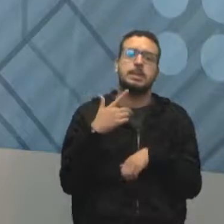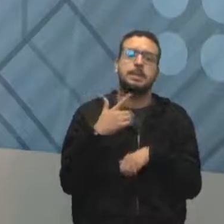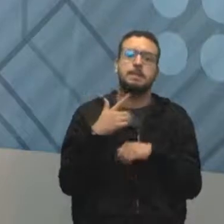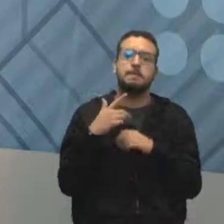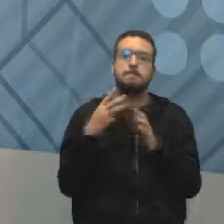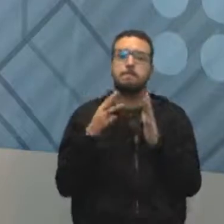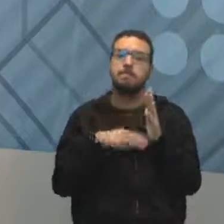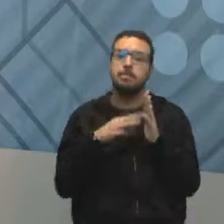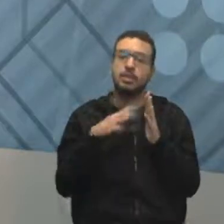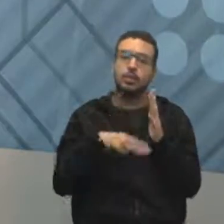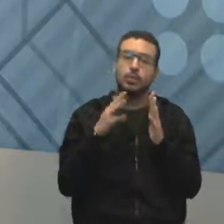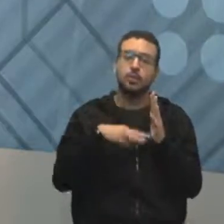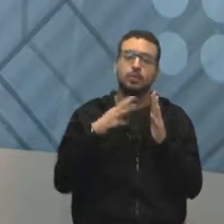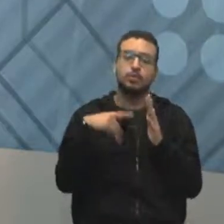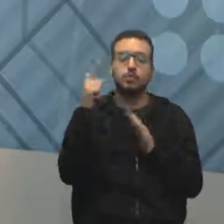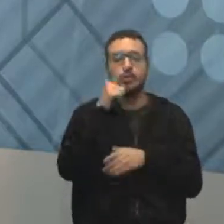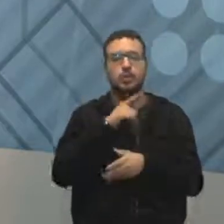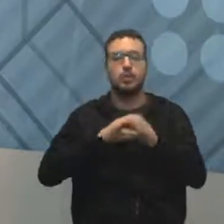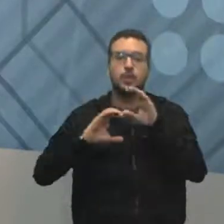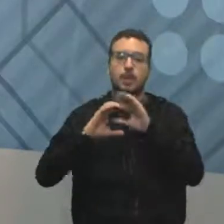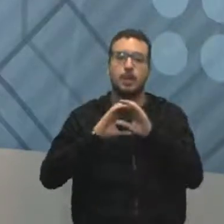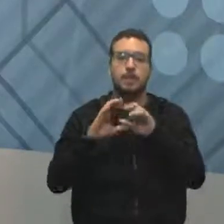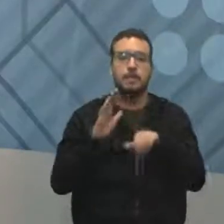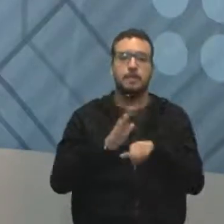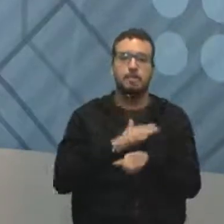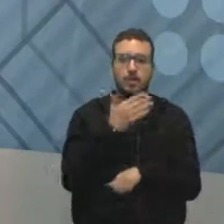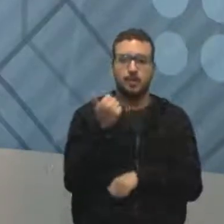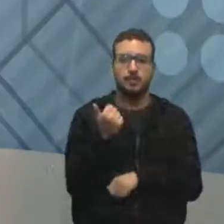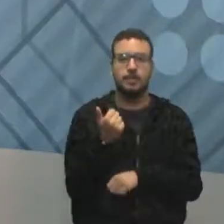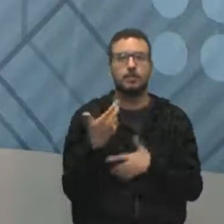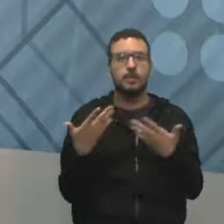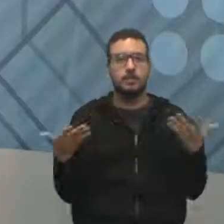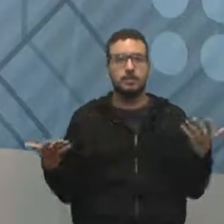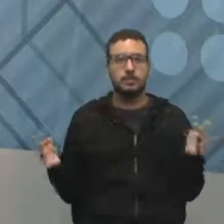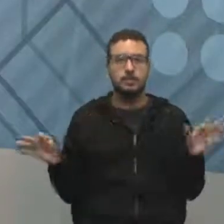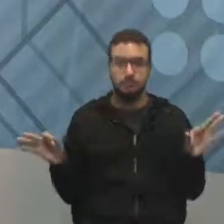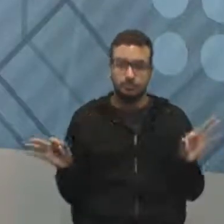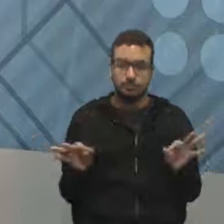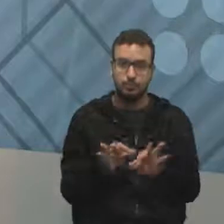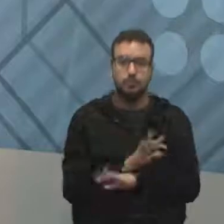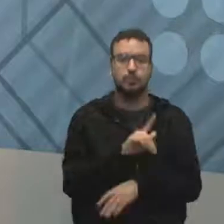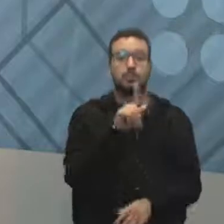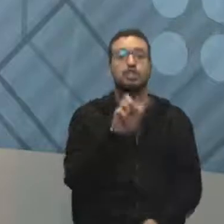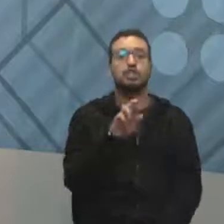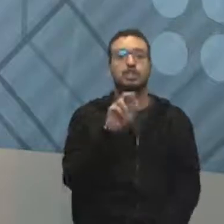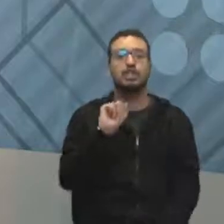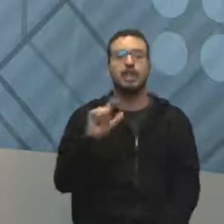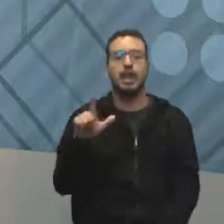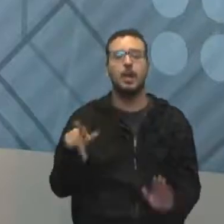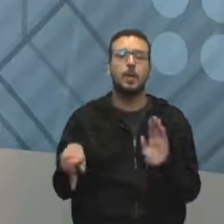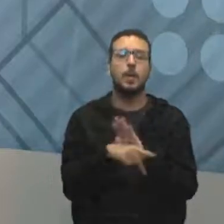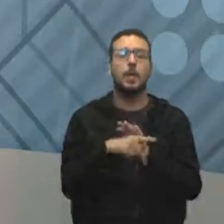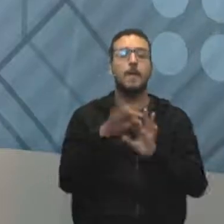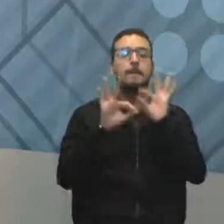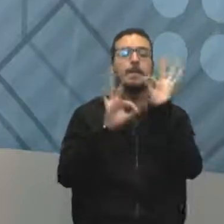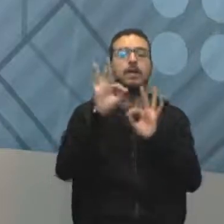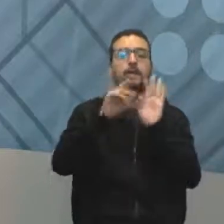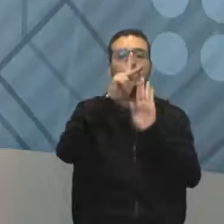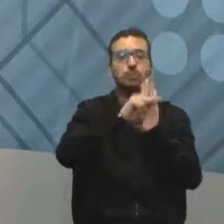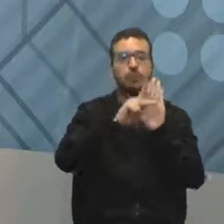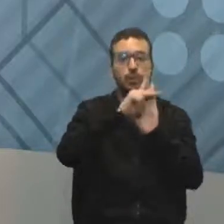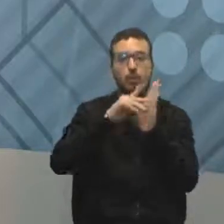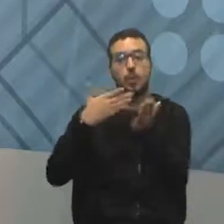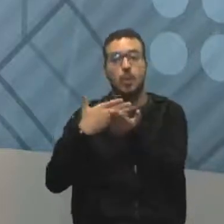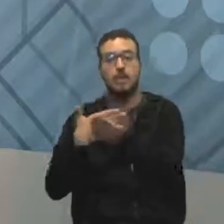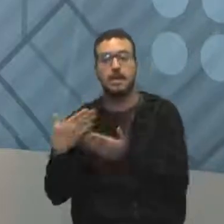me comunicar com eles de forma apropriada. E a gente encerra, então, essa parte geral do plano de um projeto, que